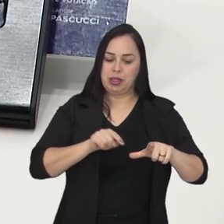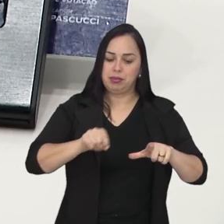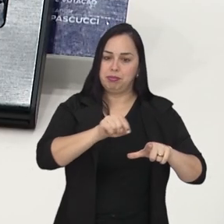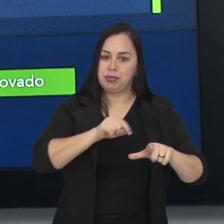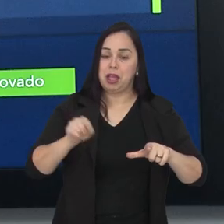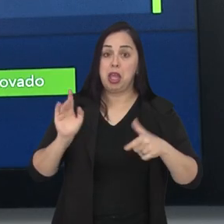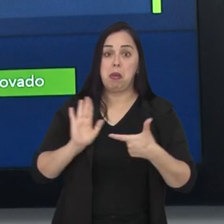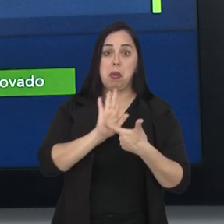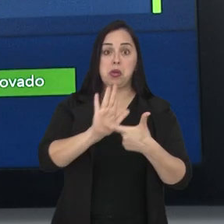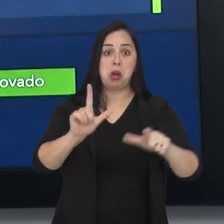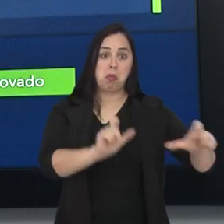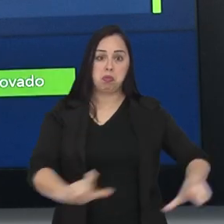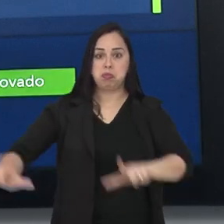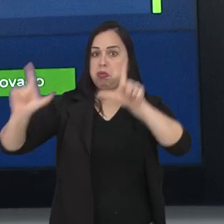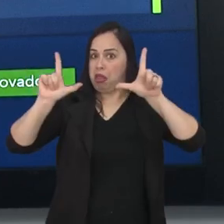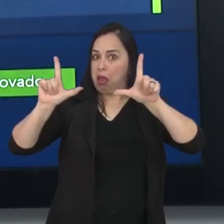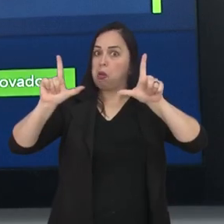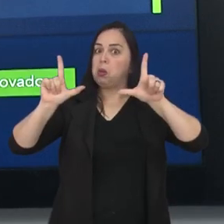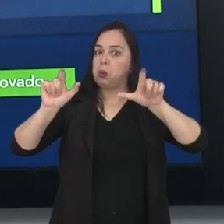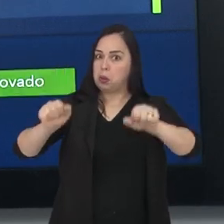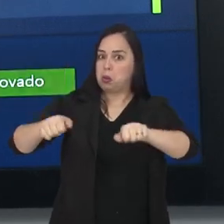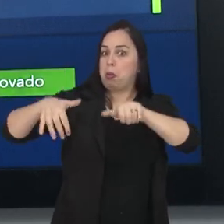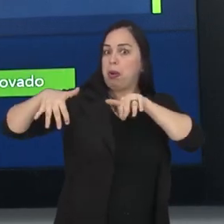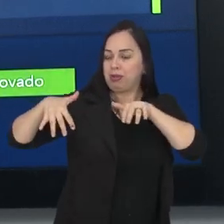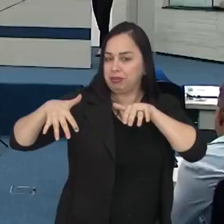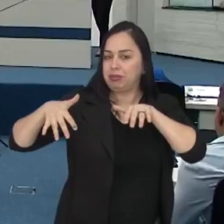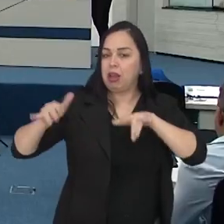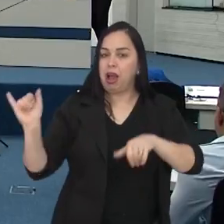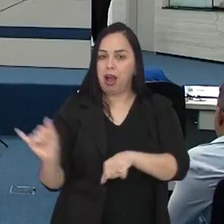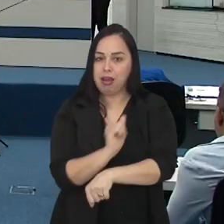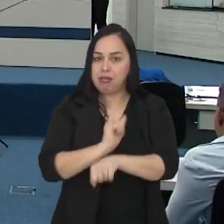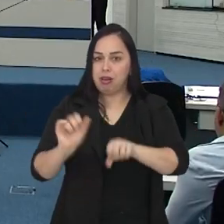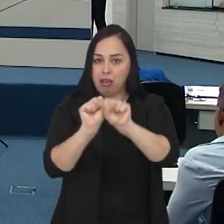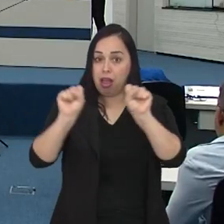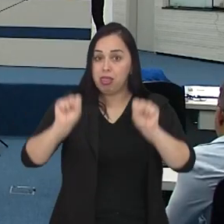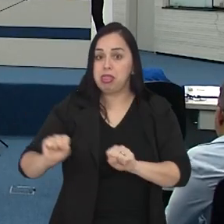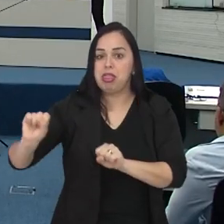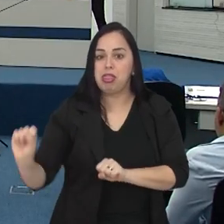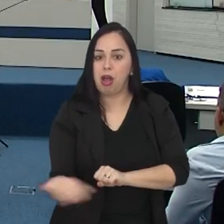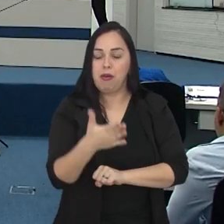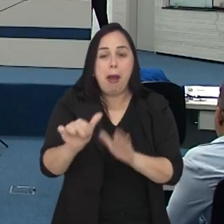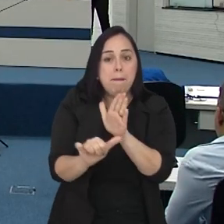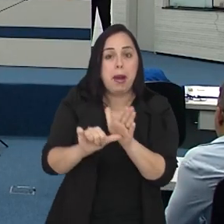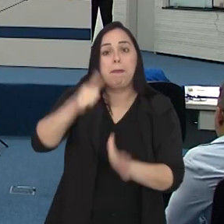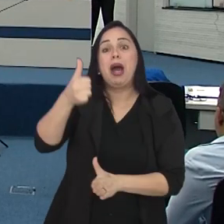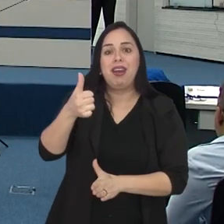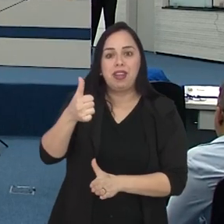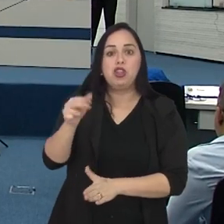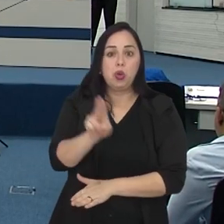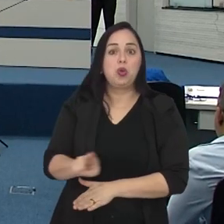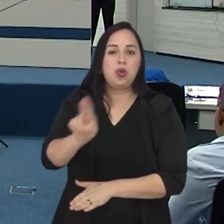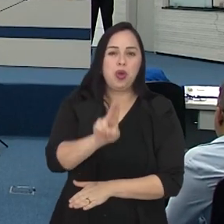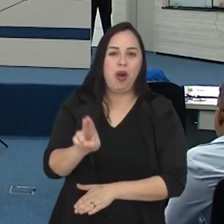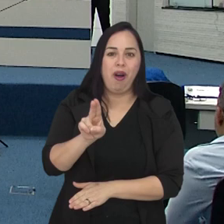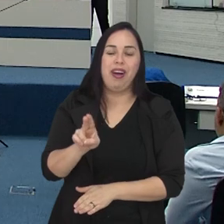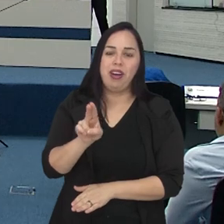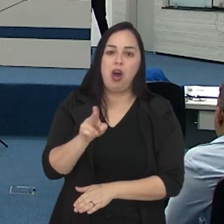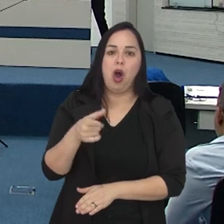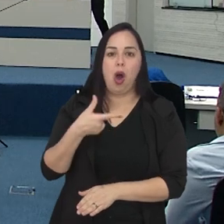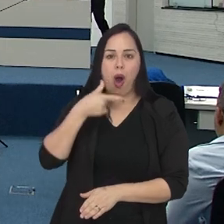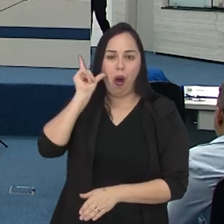eletrônica e exibidas neste painel do plenário. O novo sistema foi utilizado pela primeira vez pelos